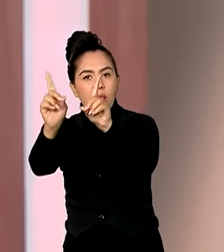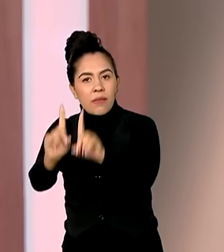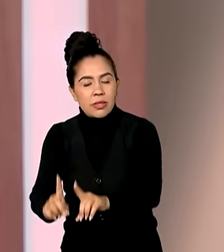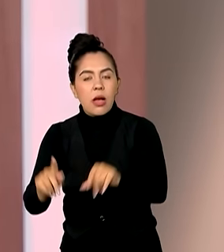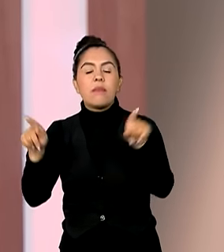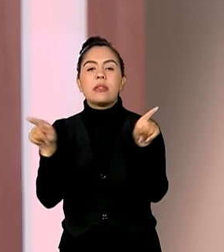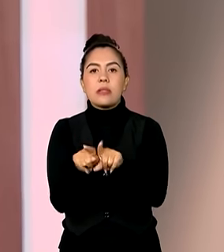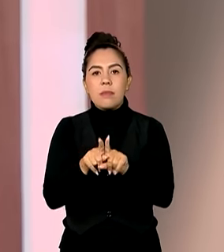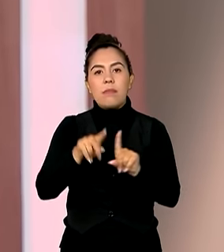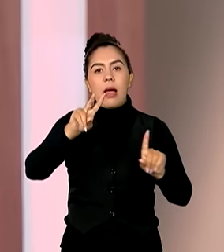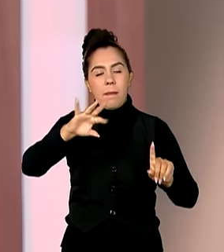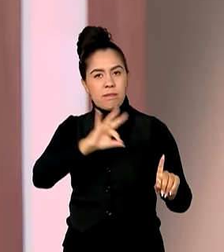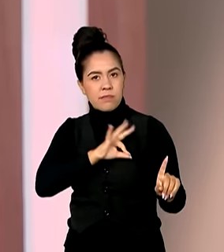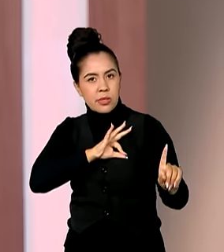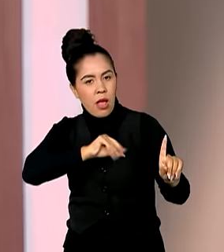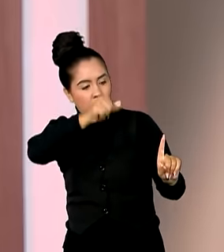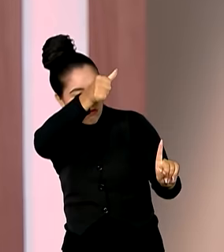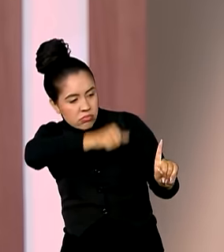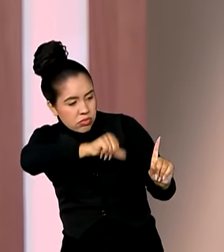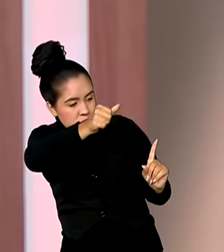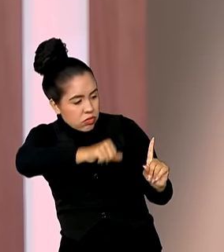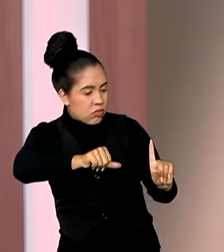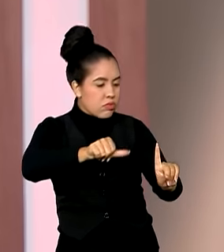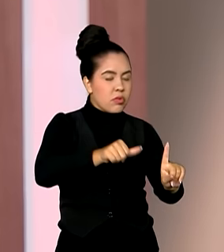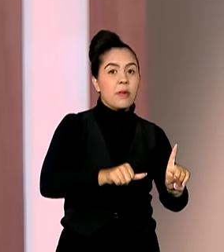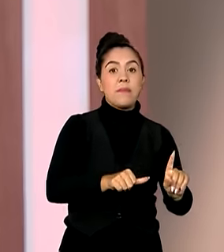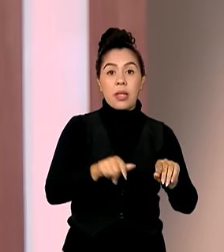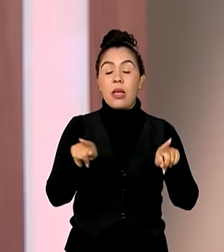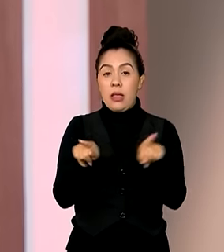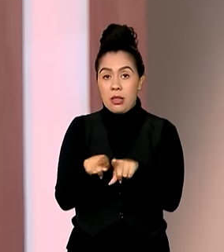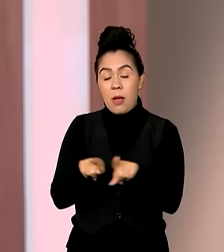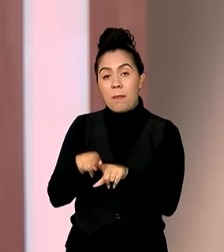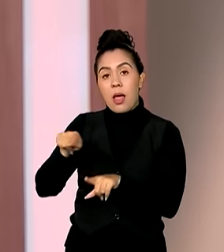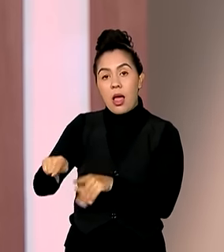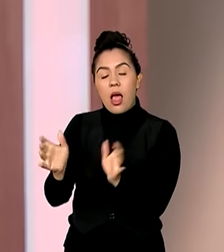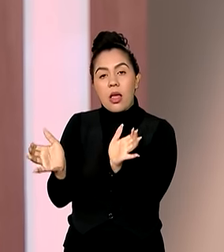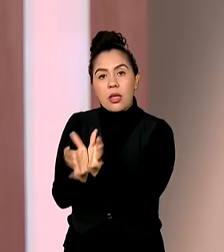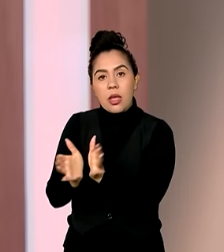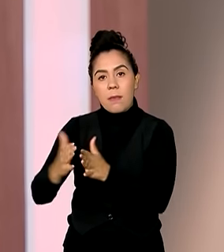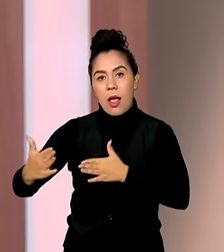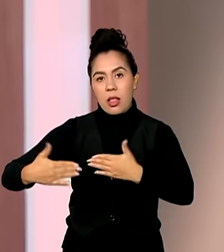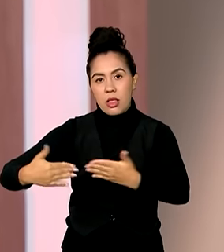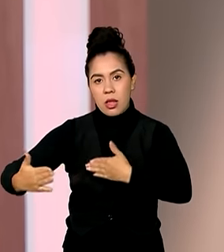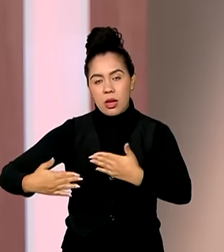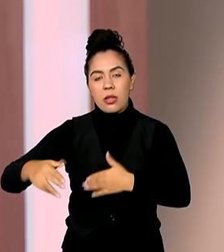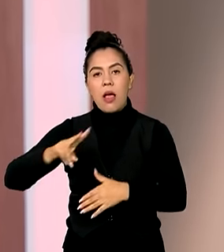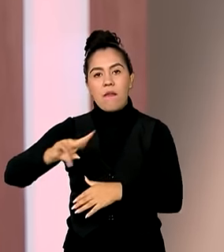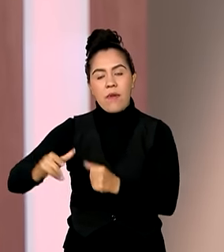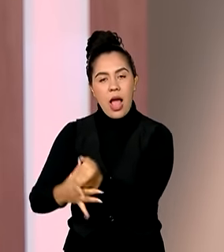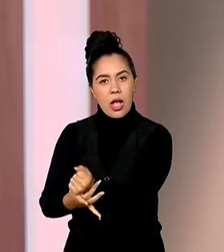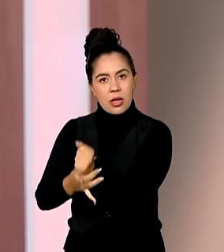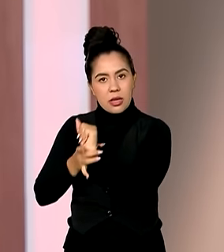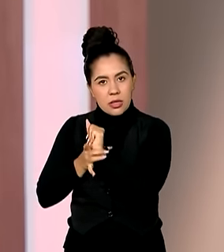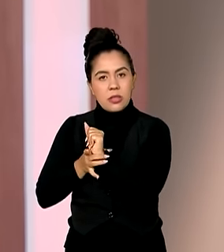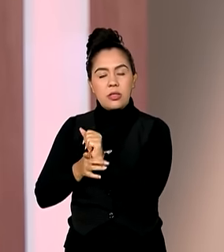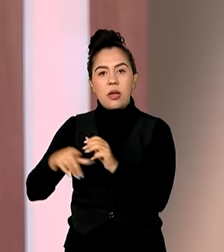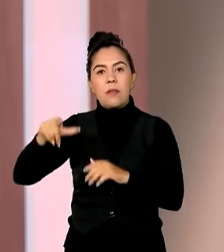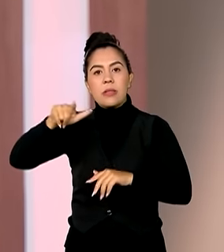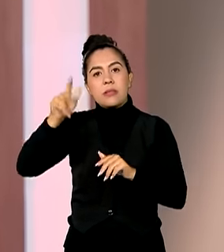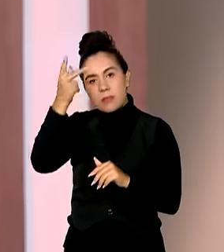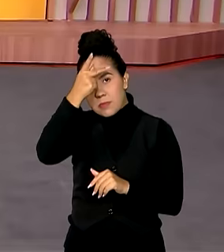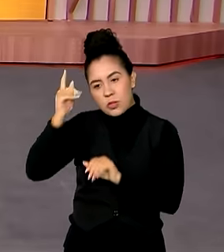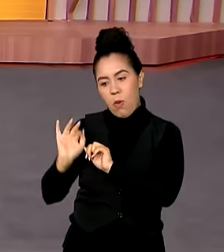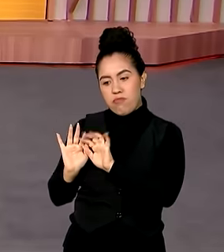a revista pessoal feita por policiais militares. E o DETRAN terá equipes para garantir a segurança na travessia dos